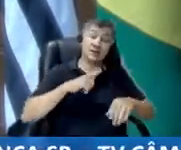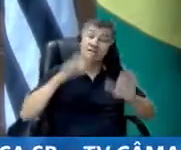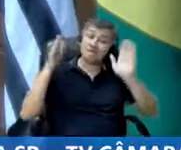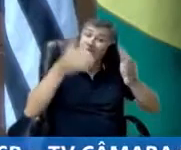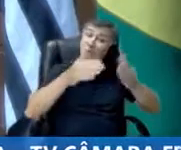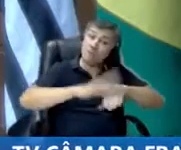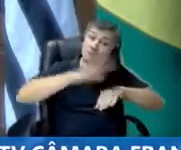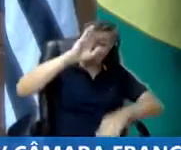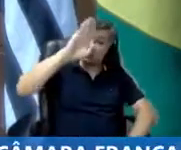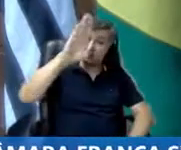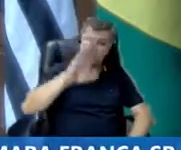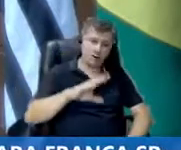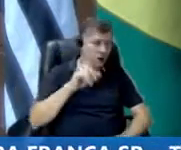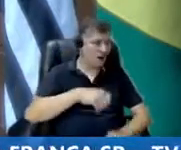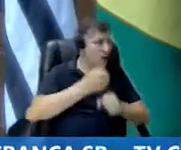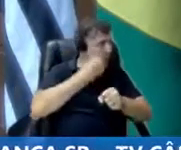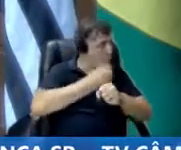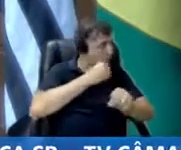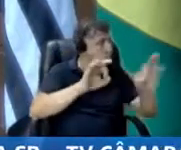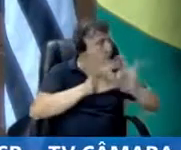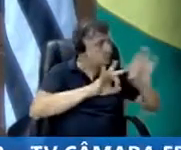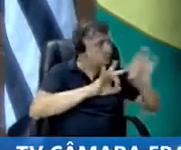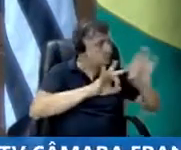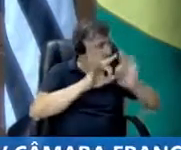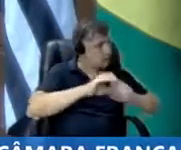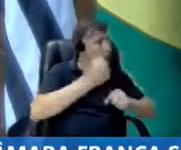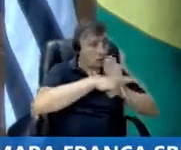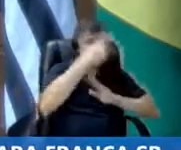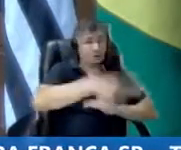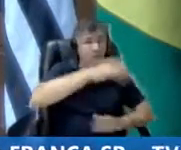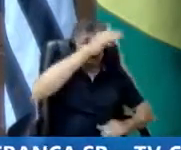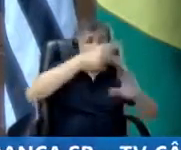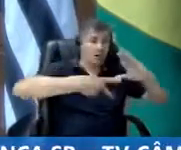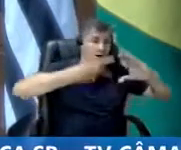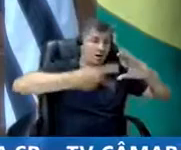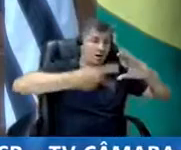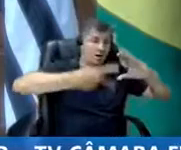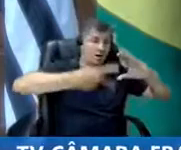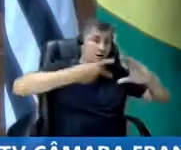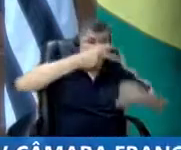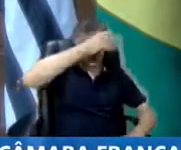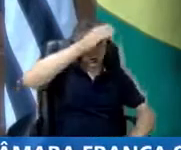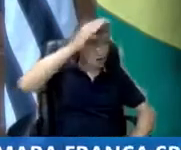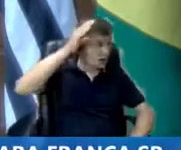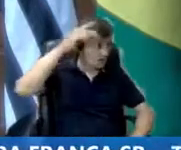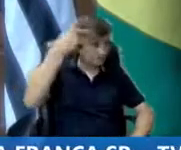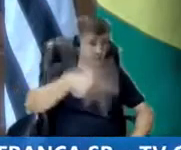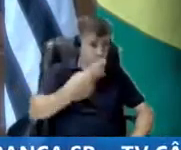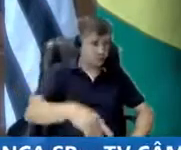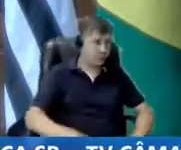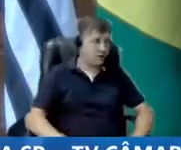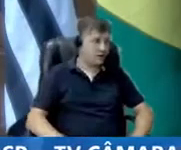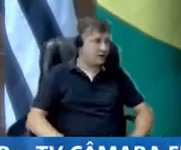as obras construídas pela Câmara Municipal, se o dinheiro vem para cá, é para a Câmara Municipal, e nós devemos